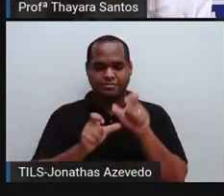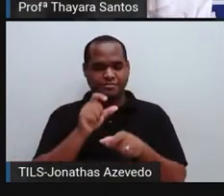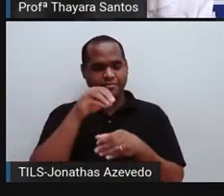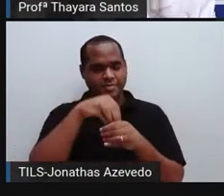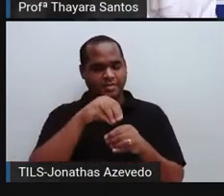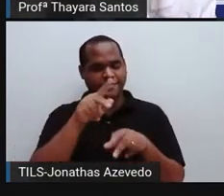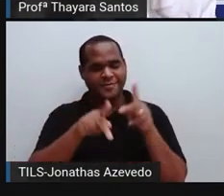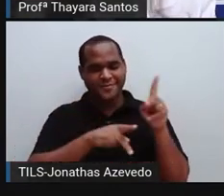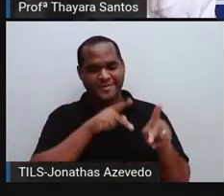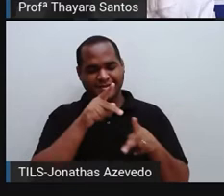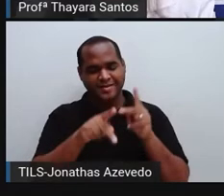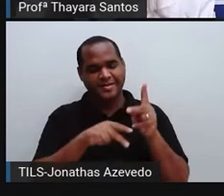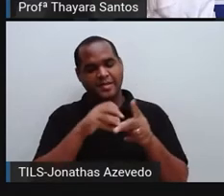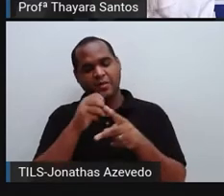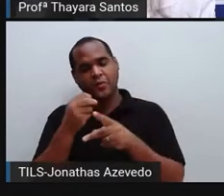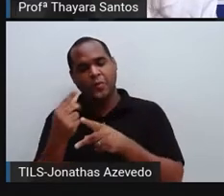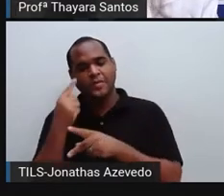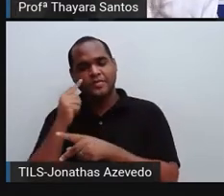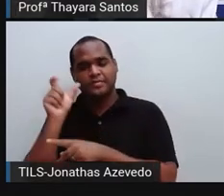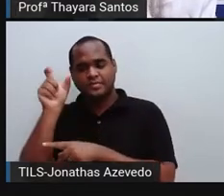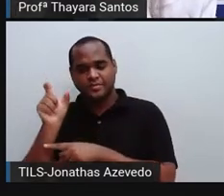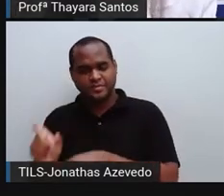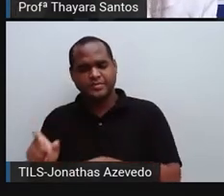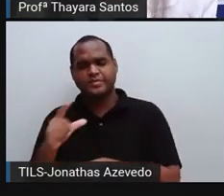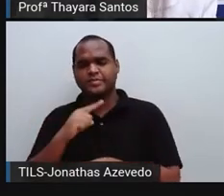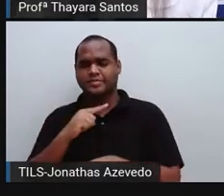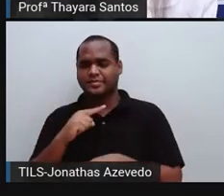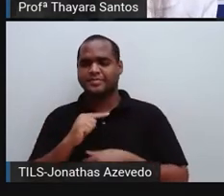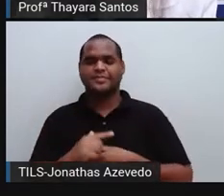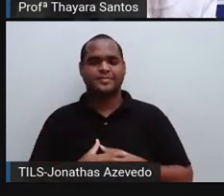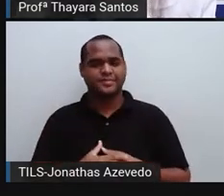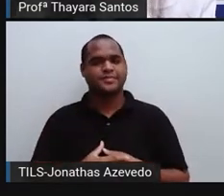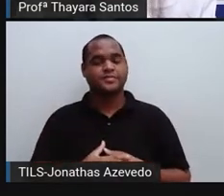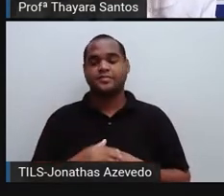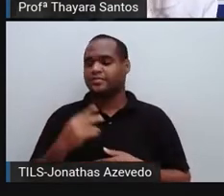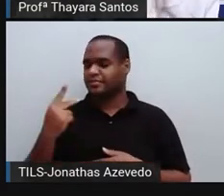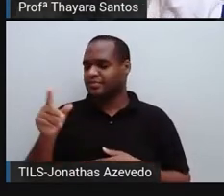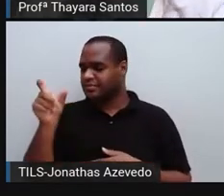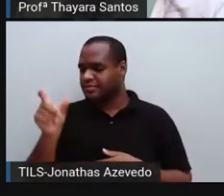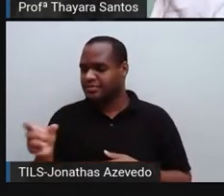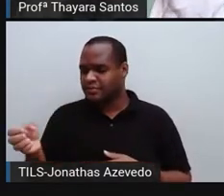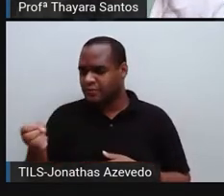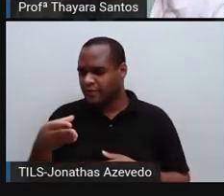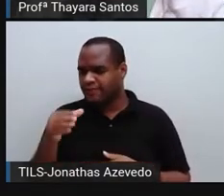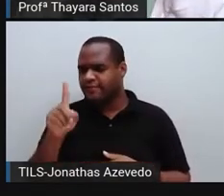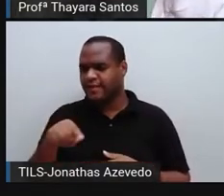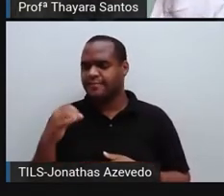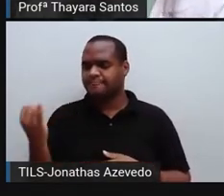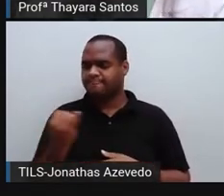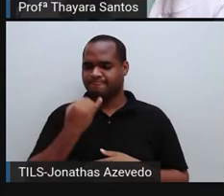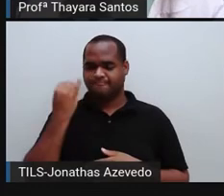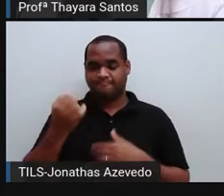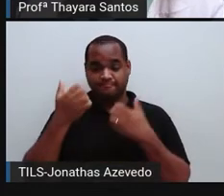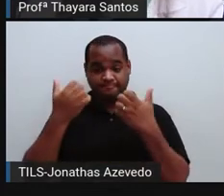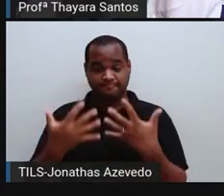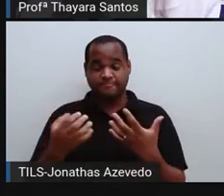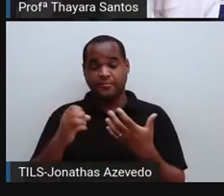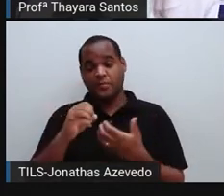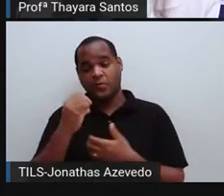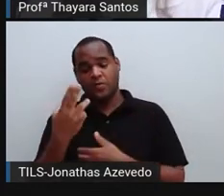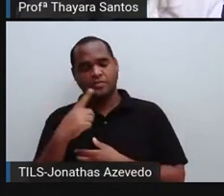daquela população ou dentro daquela espécie. E se aquela característica nova for vantajosa para a população ou para a